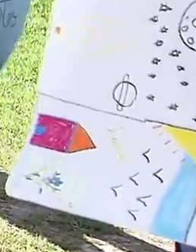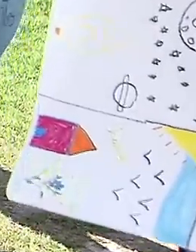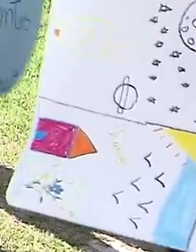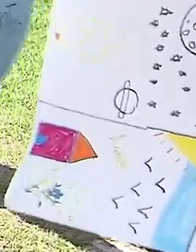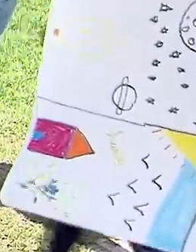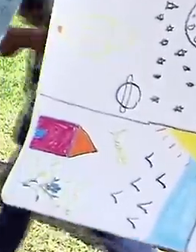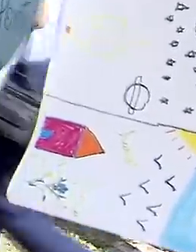Transcrição Quintena Coelho